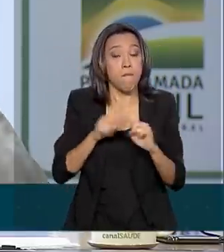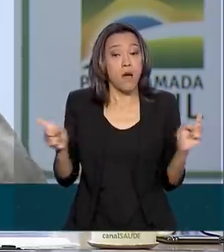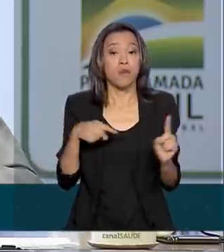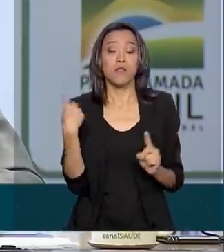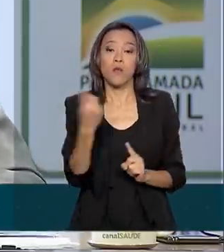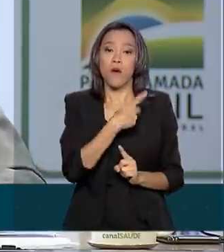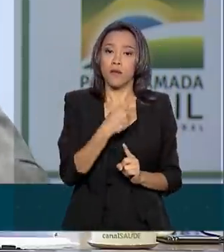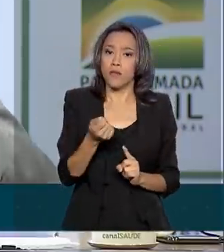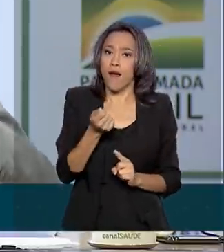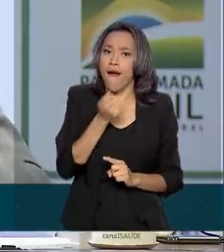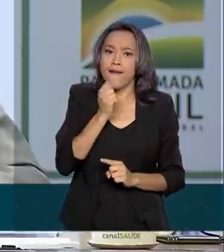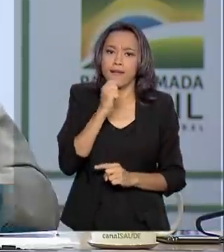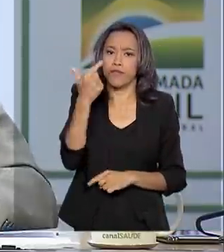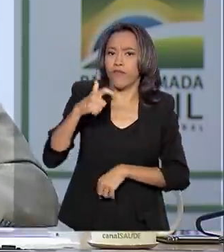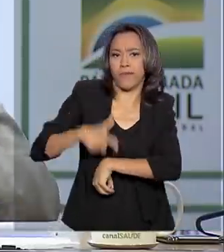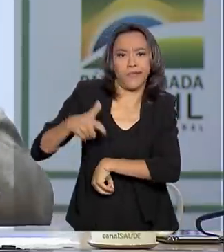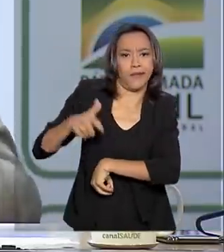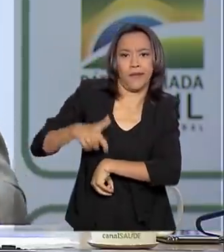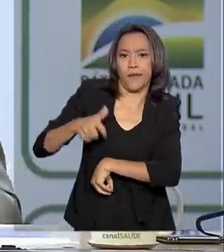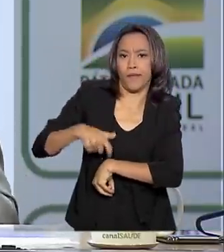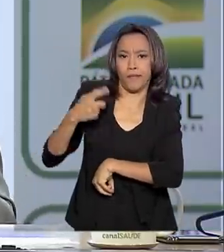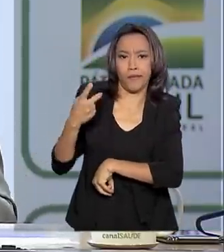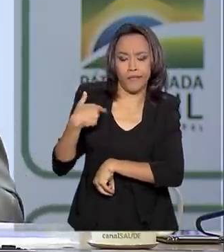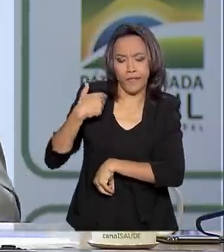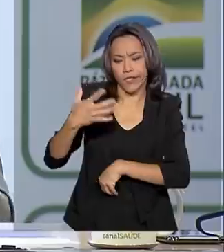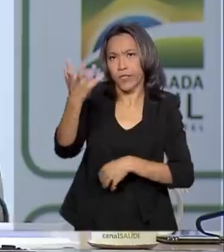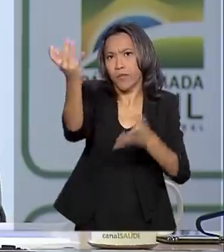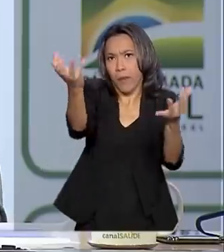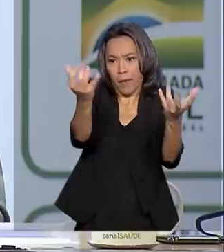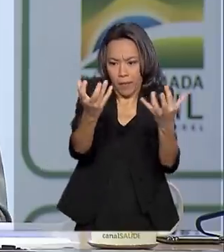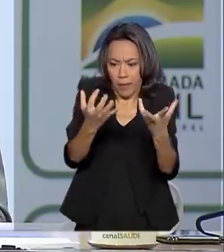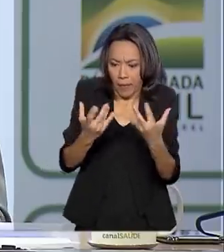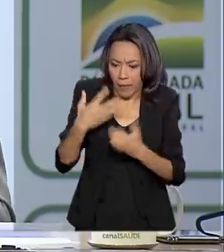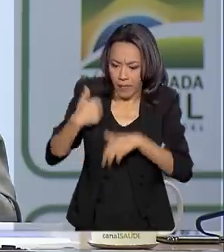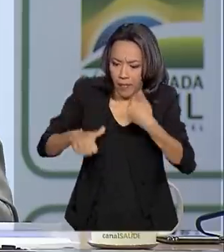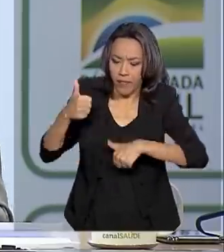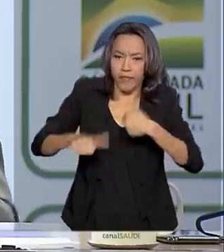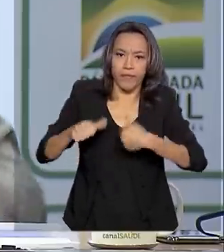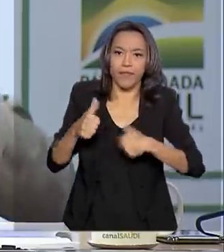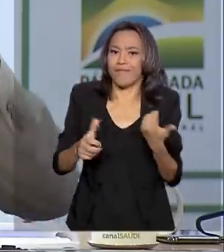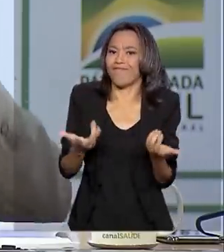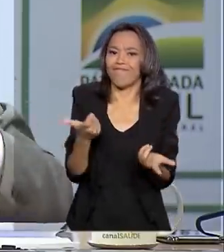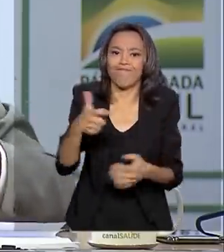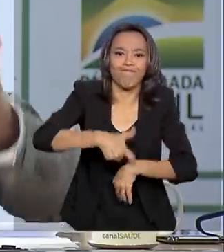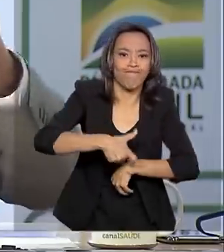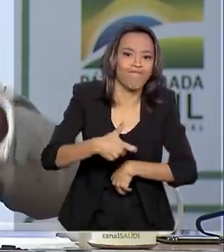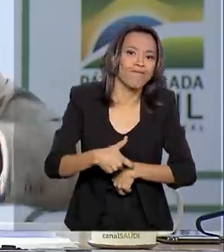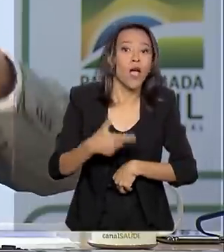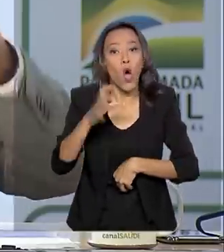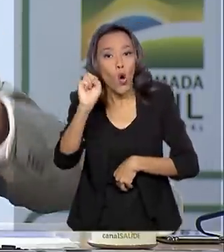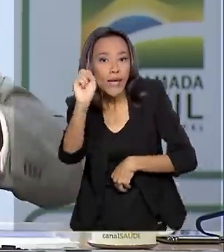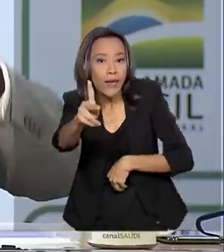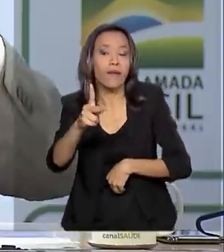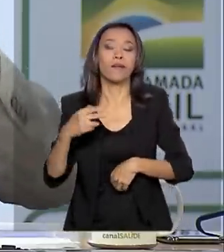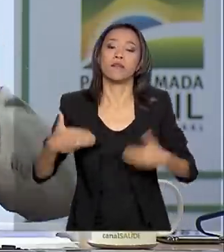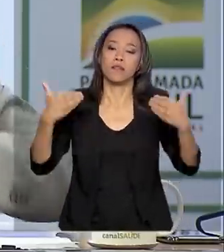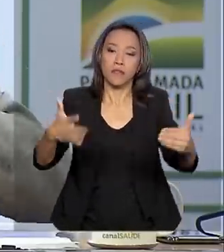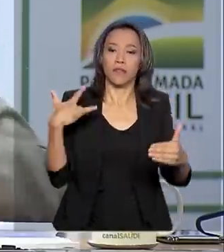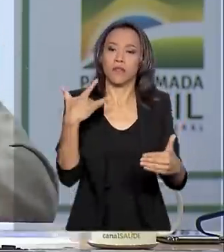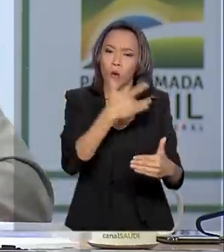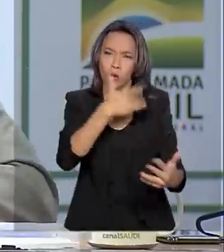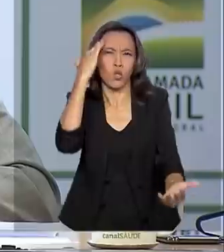tempo suficiente para fazer essa análise mais pormenorizada para poder dizer, ok, o Ministério da Saúde